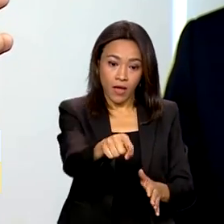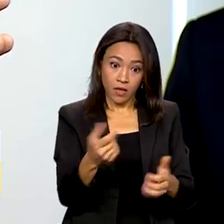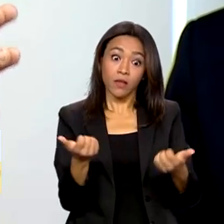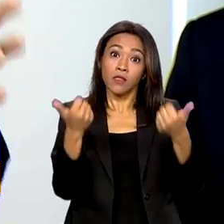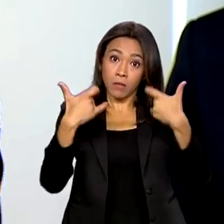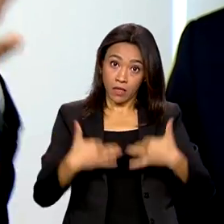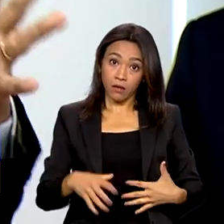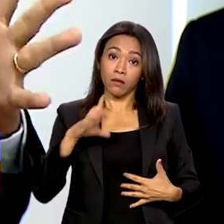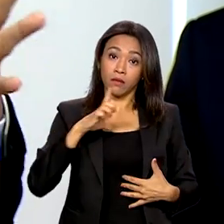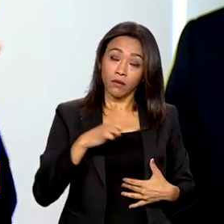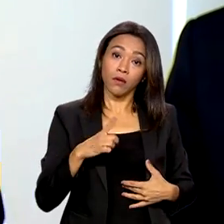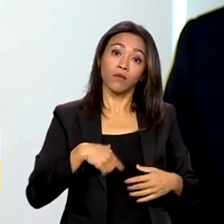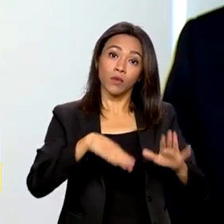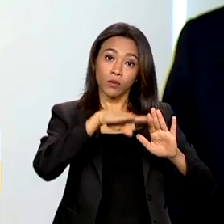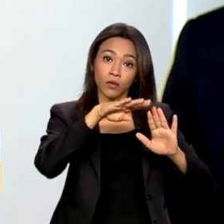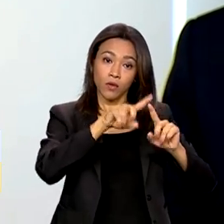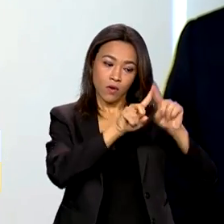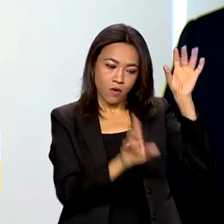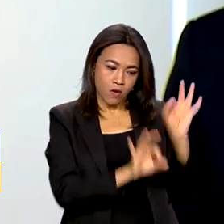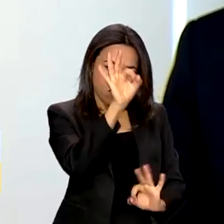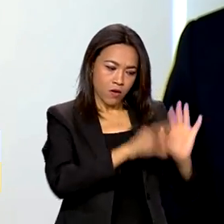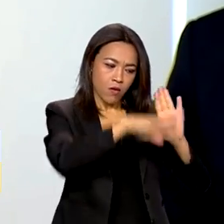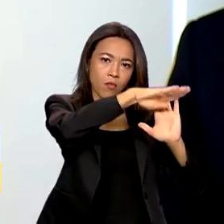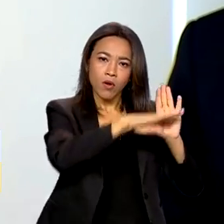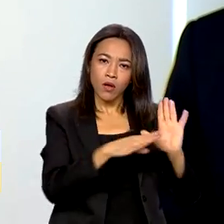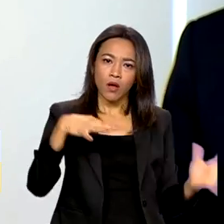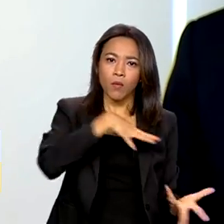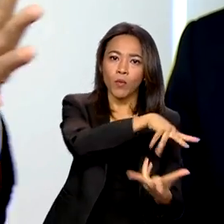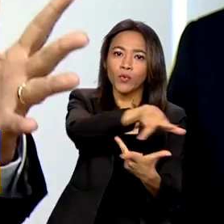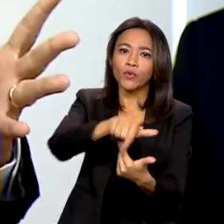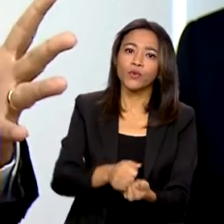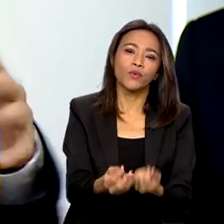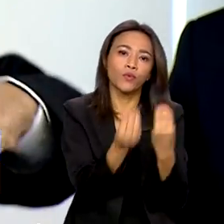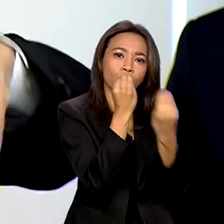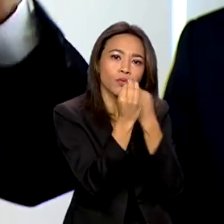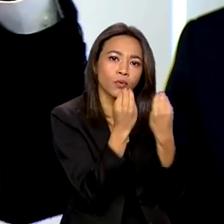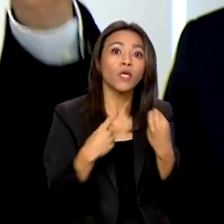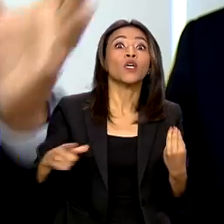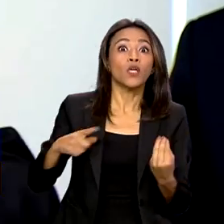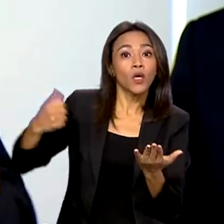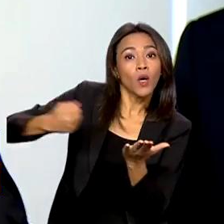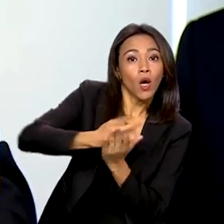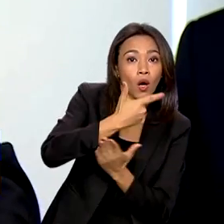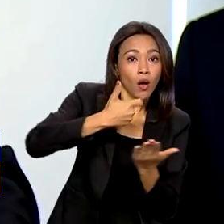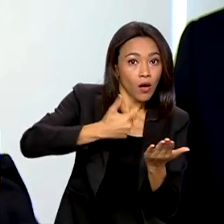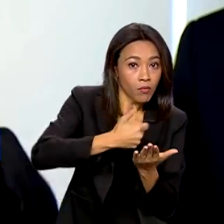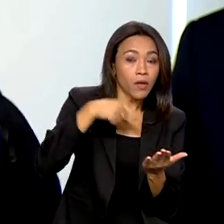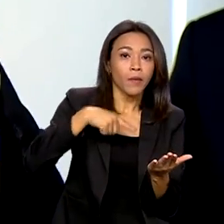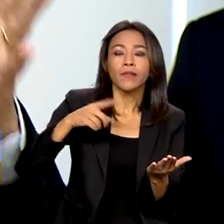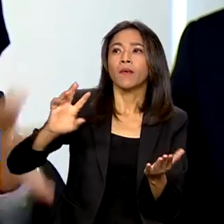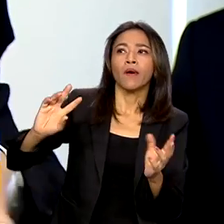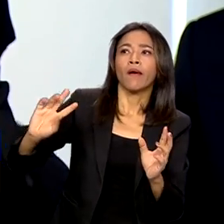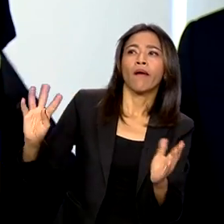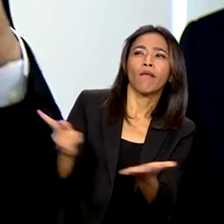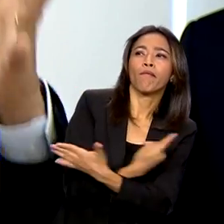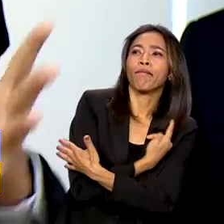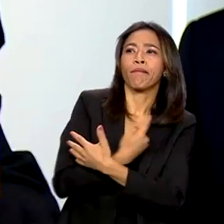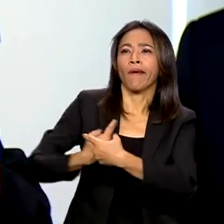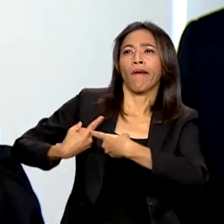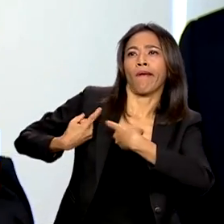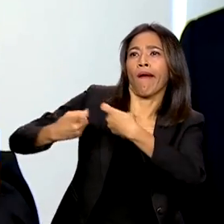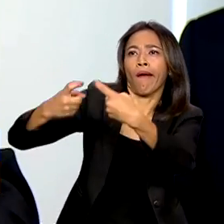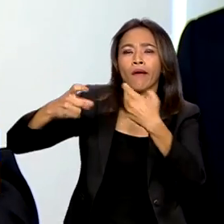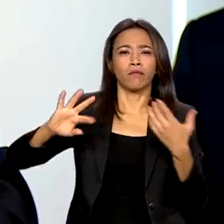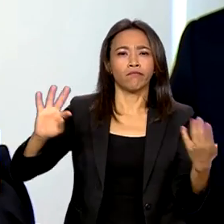que compra cerca de 4 bilhões e meio de dólares por ano para situações de guerras, de intempéria,